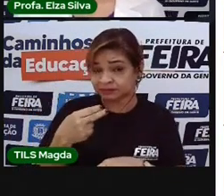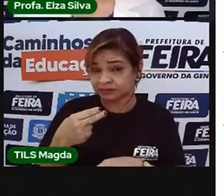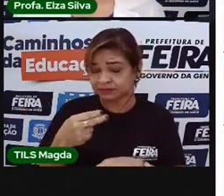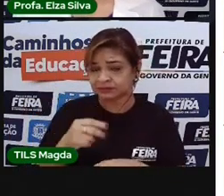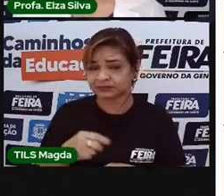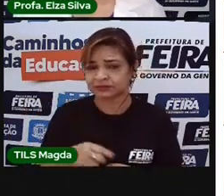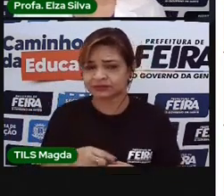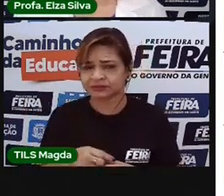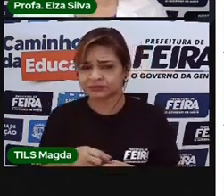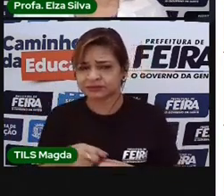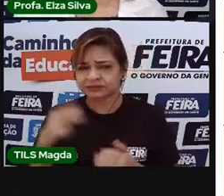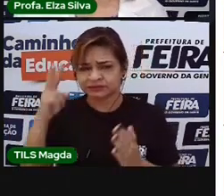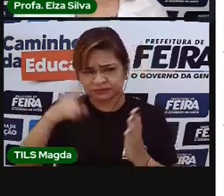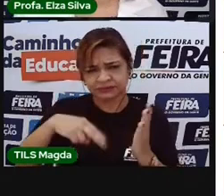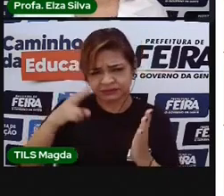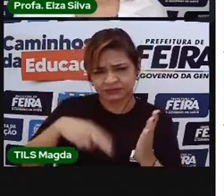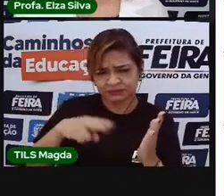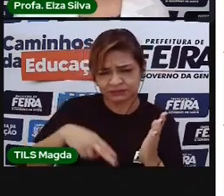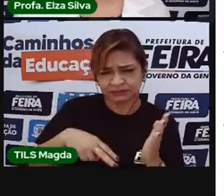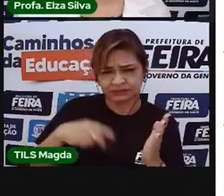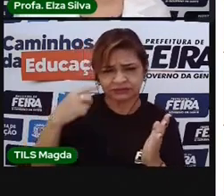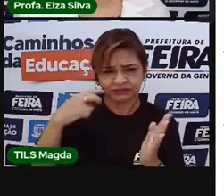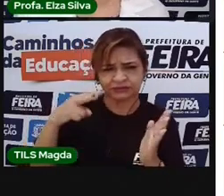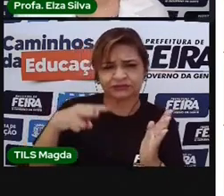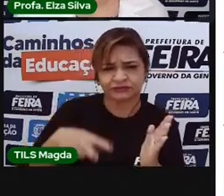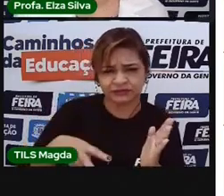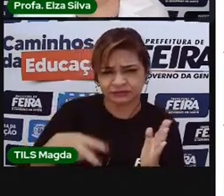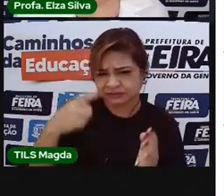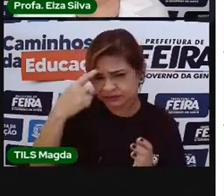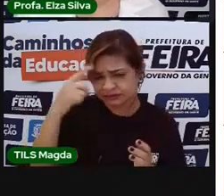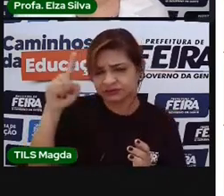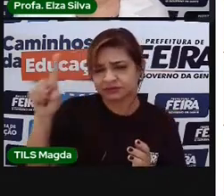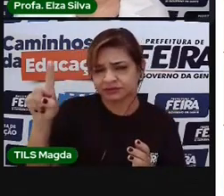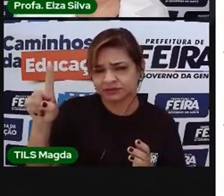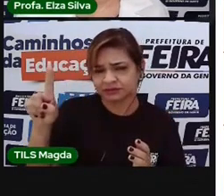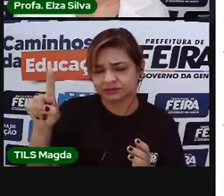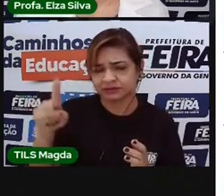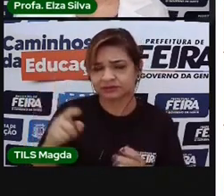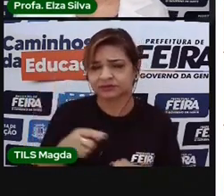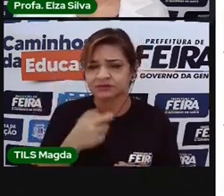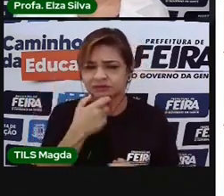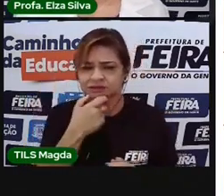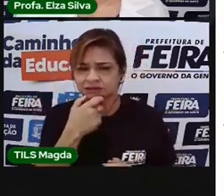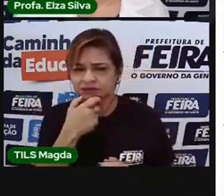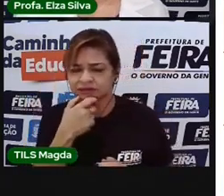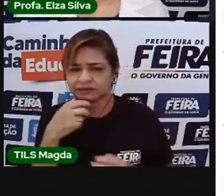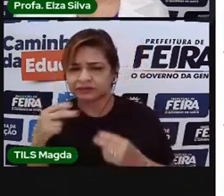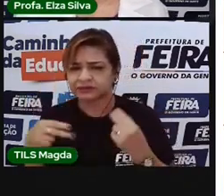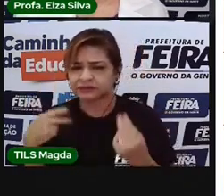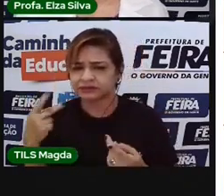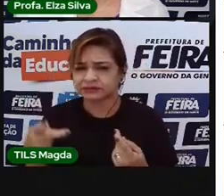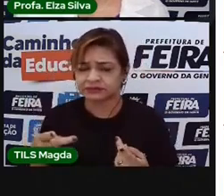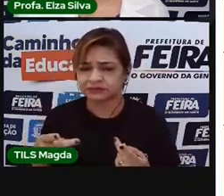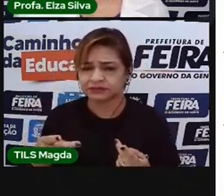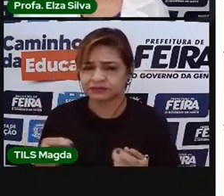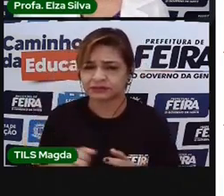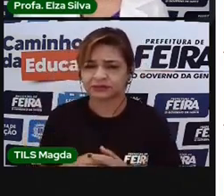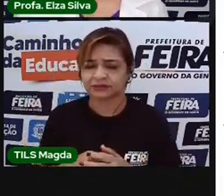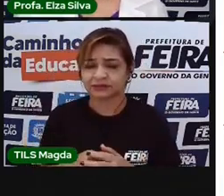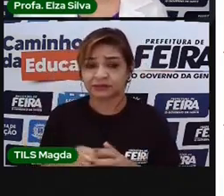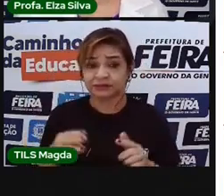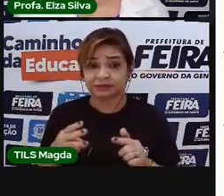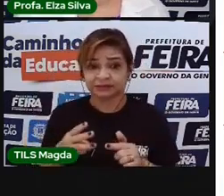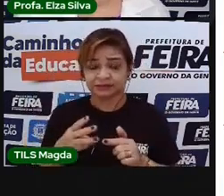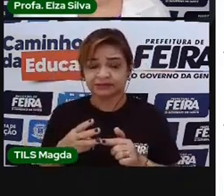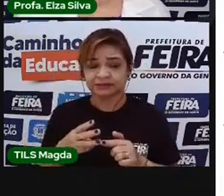você já leu alguma coisa sobre isso? Faz ideia? O inglês é a terceira língua mais